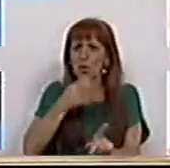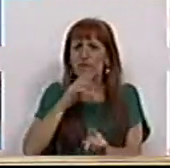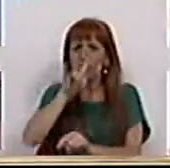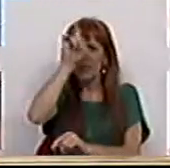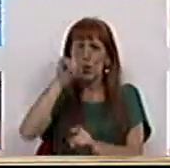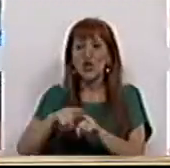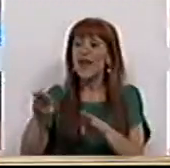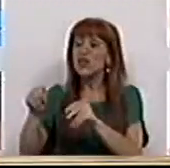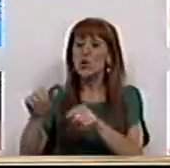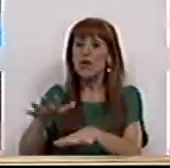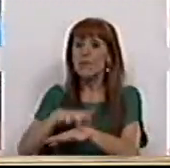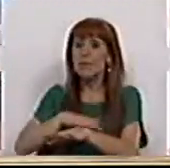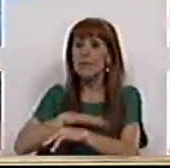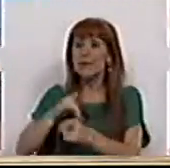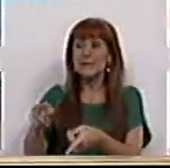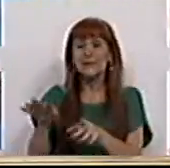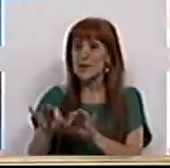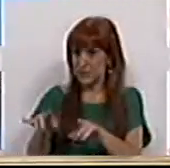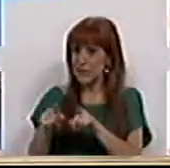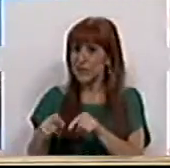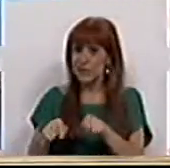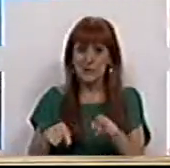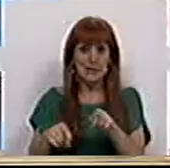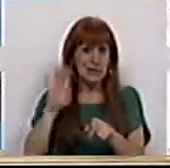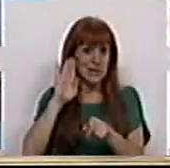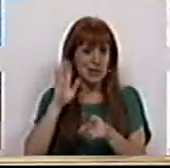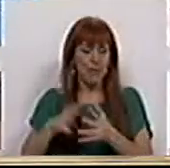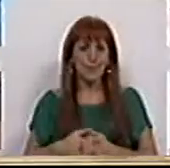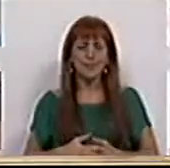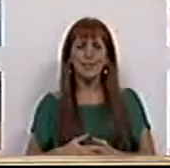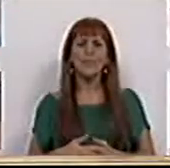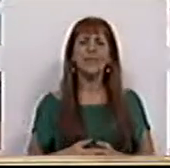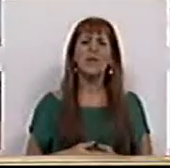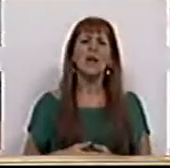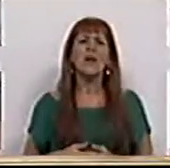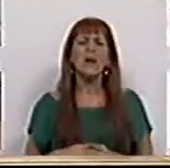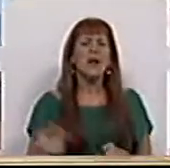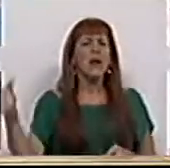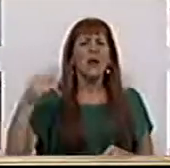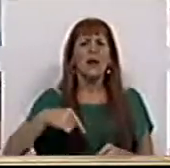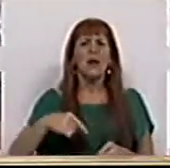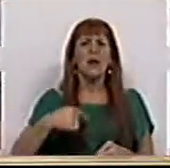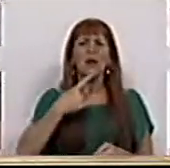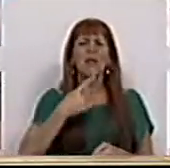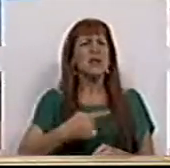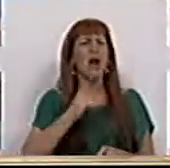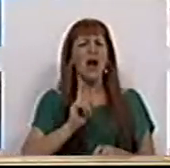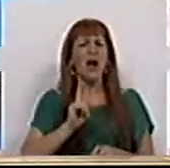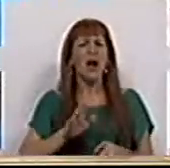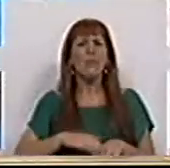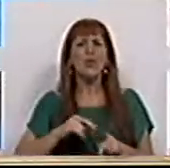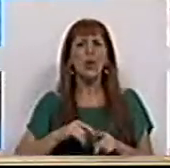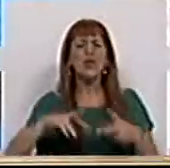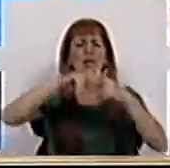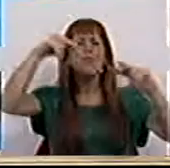a questão das regiões administrativas, como bem sabemos. E não se venha argumentar com